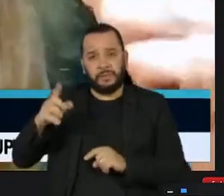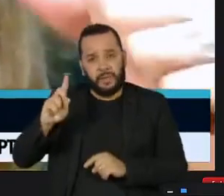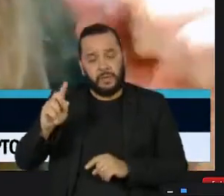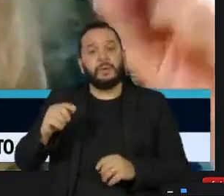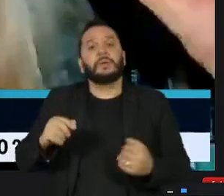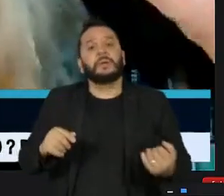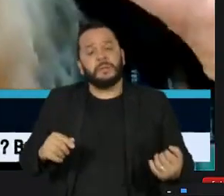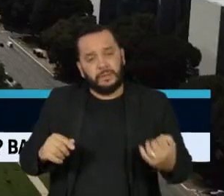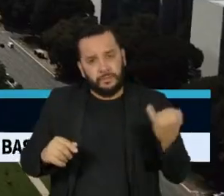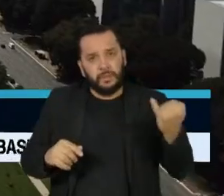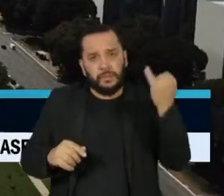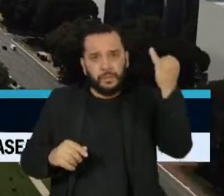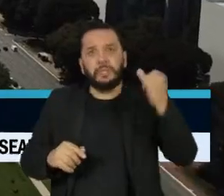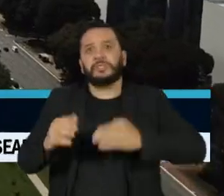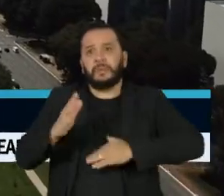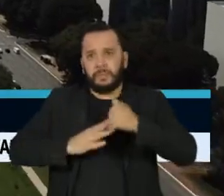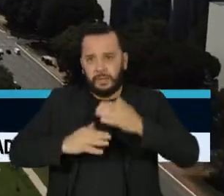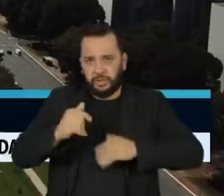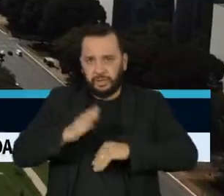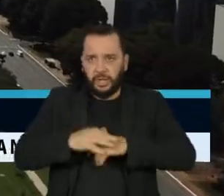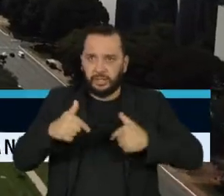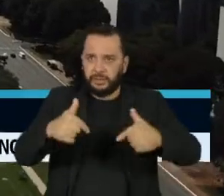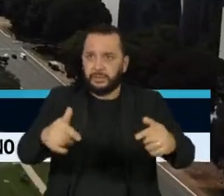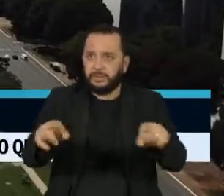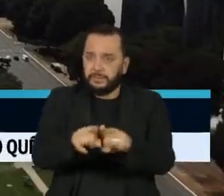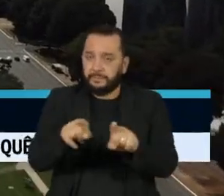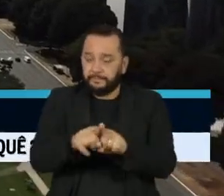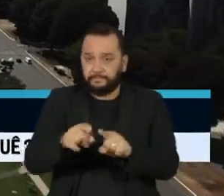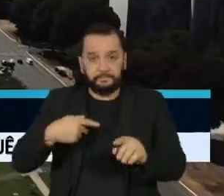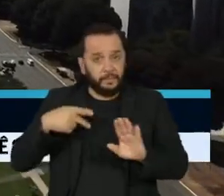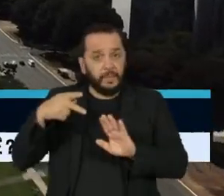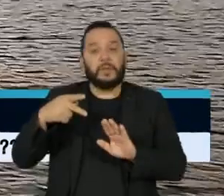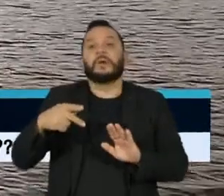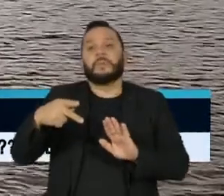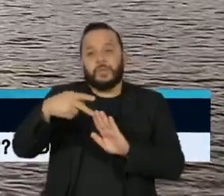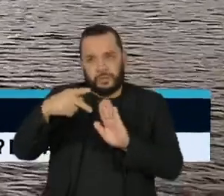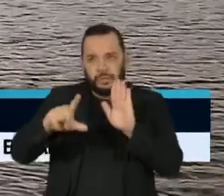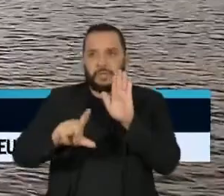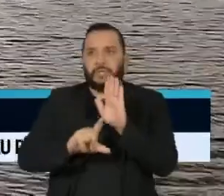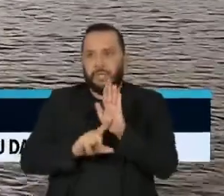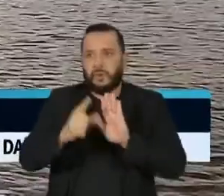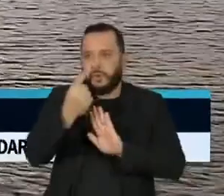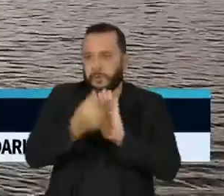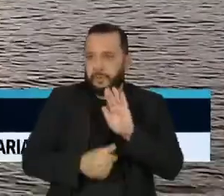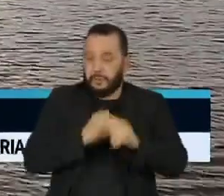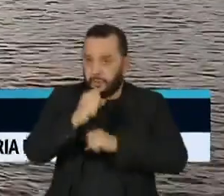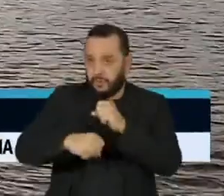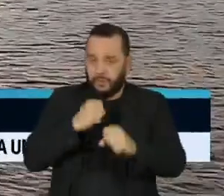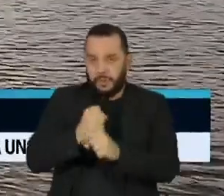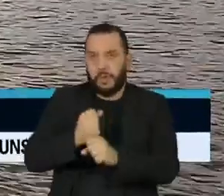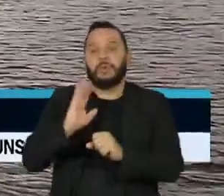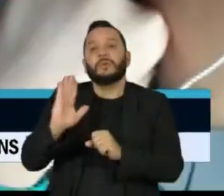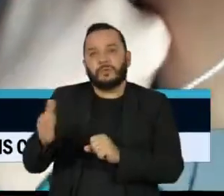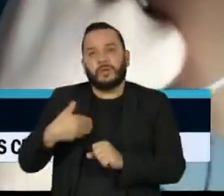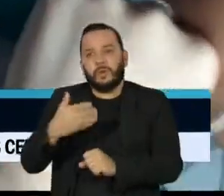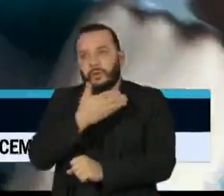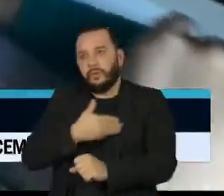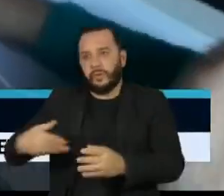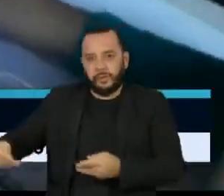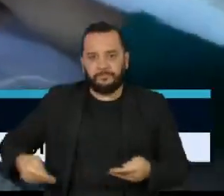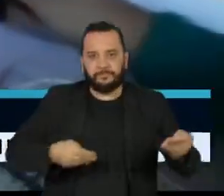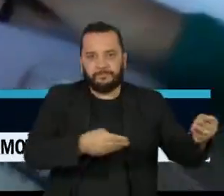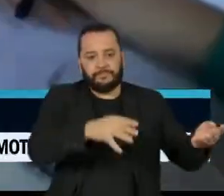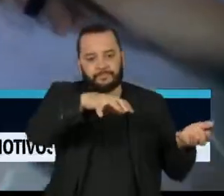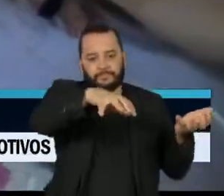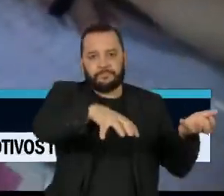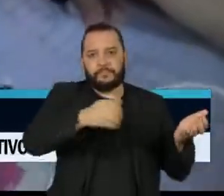importante na prática. Apesar disso, o projeto de lei orçamentária anual encaminhado pelo governo federal ao Congresso na semana passada retira